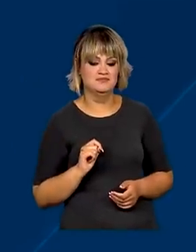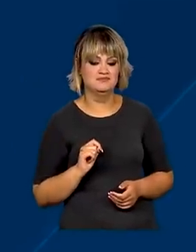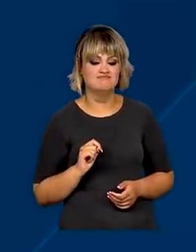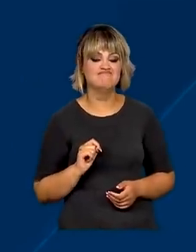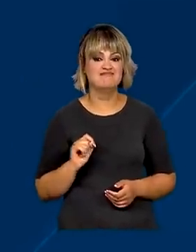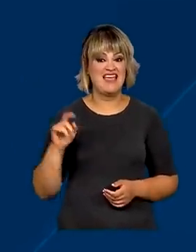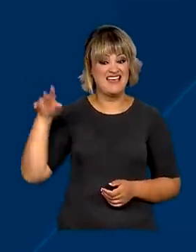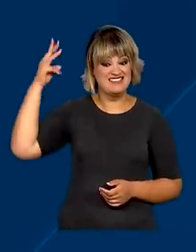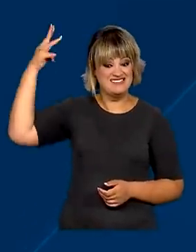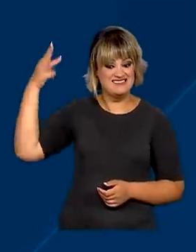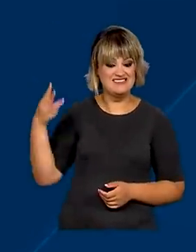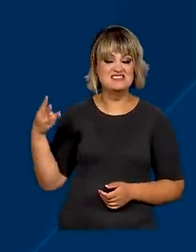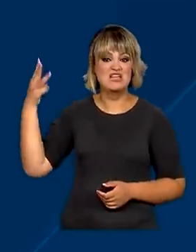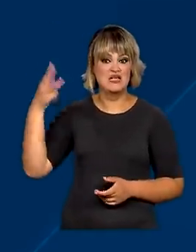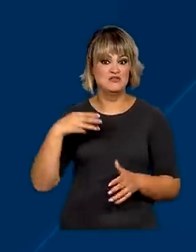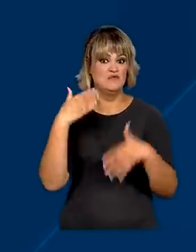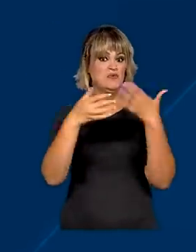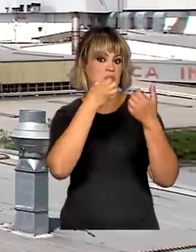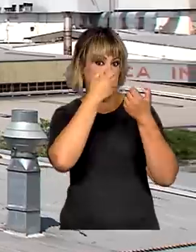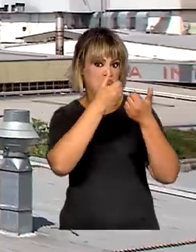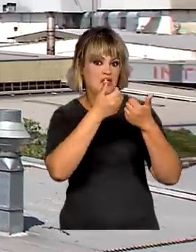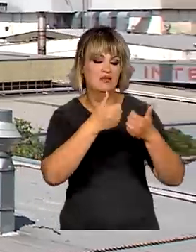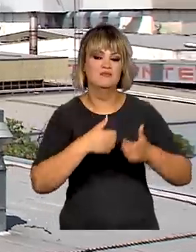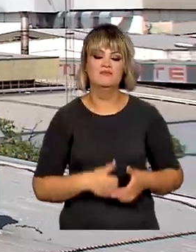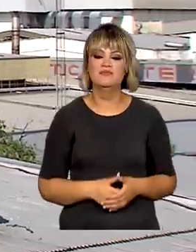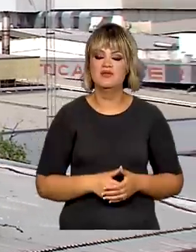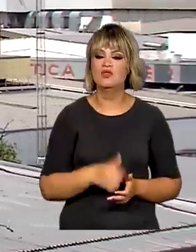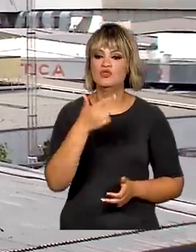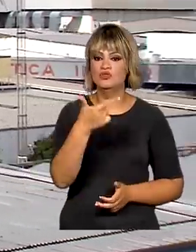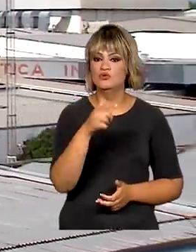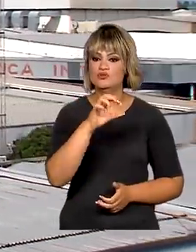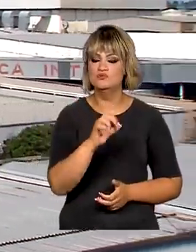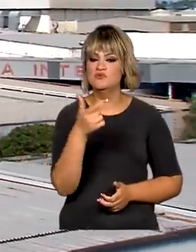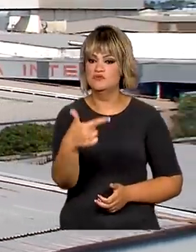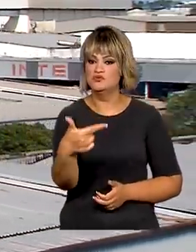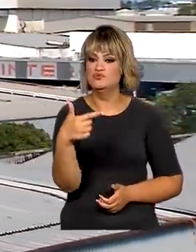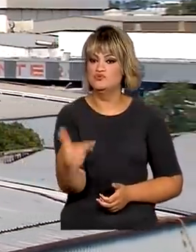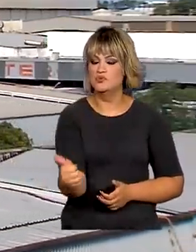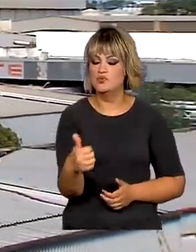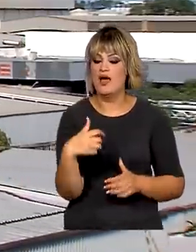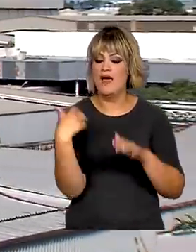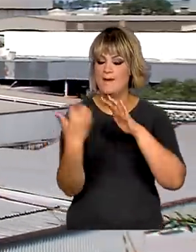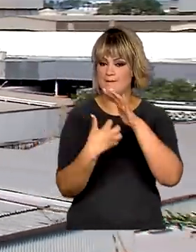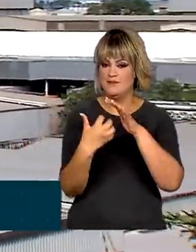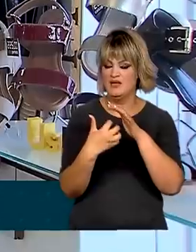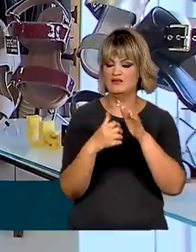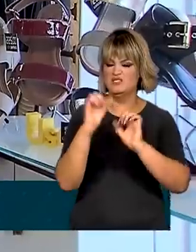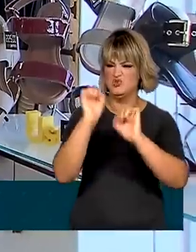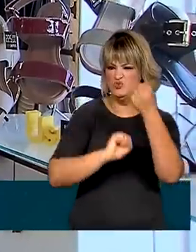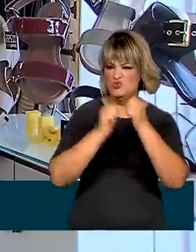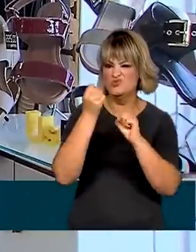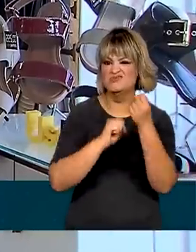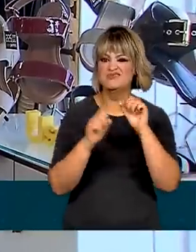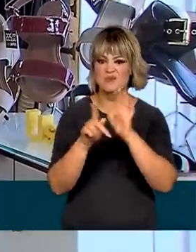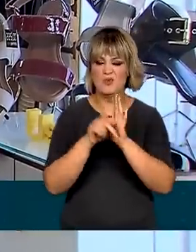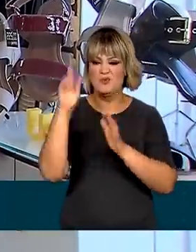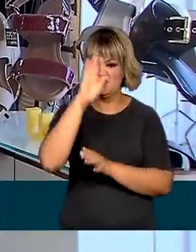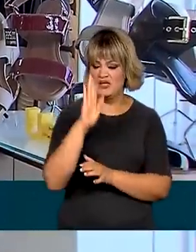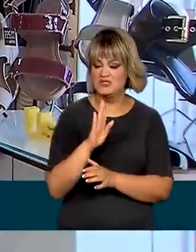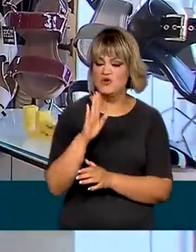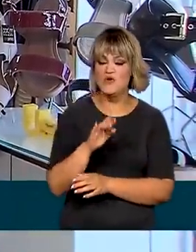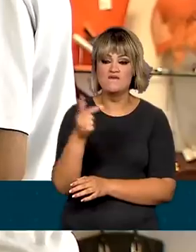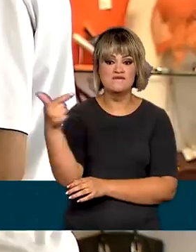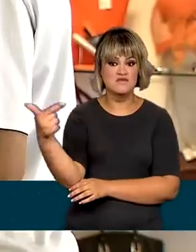Depois, veículos automotores. Em 2021, a indústria brasileira foi responsável por